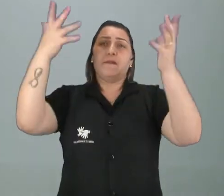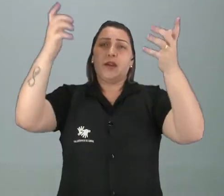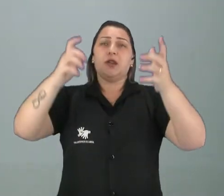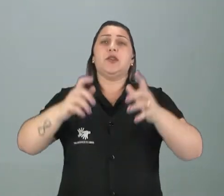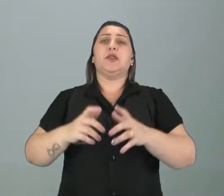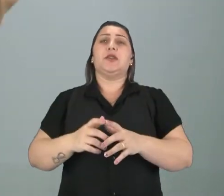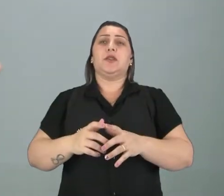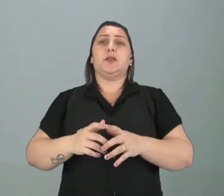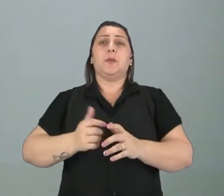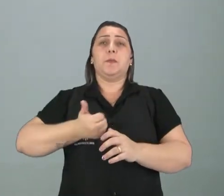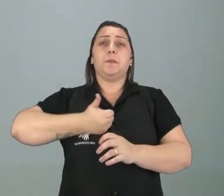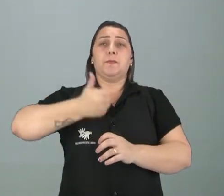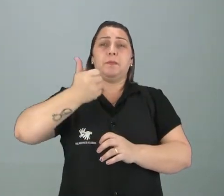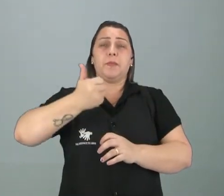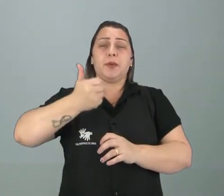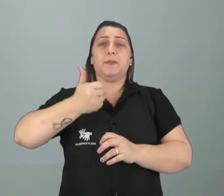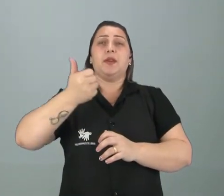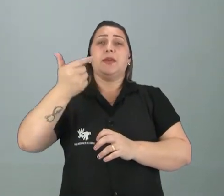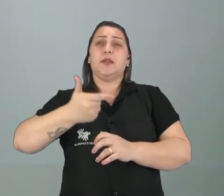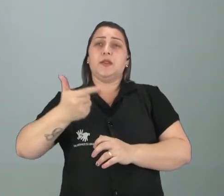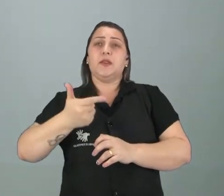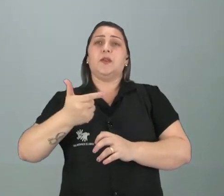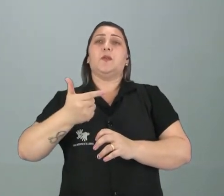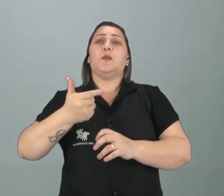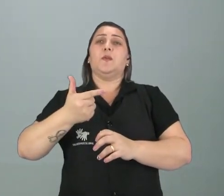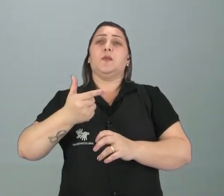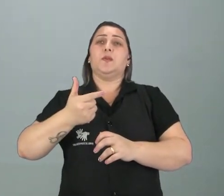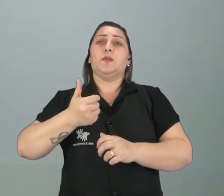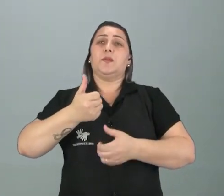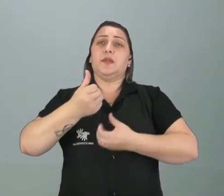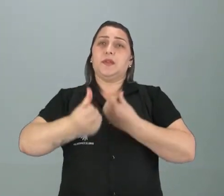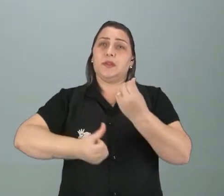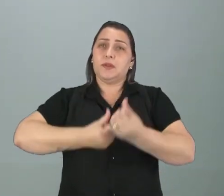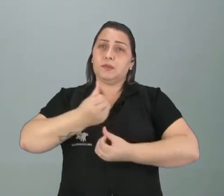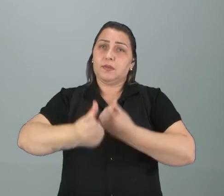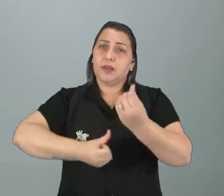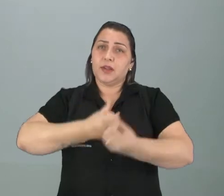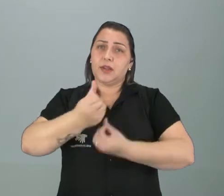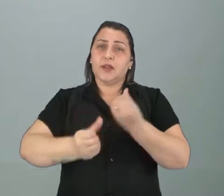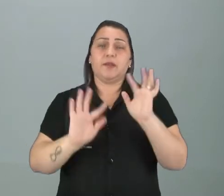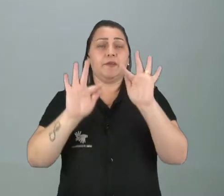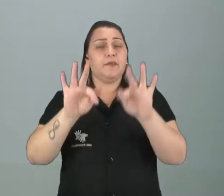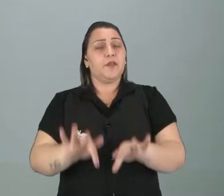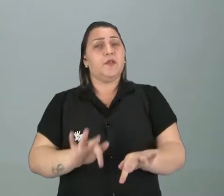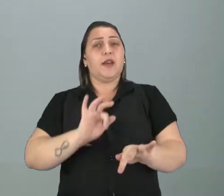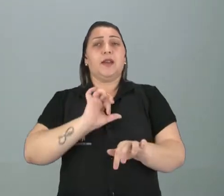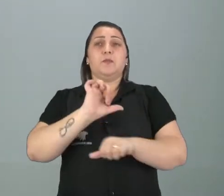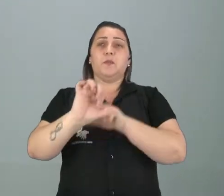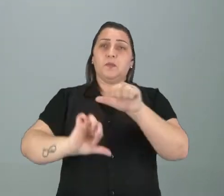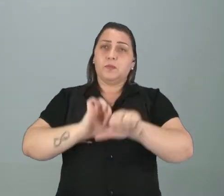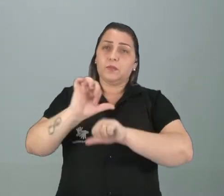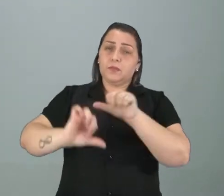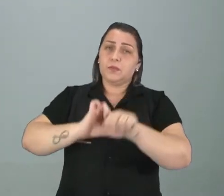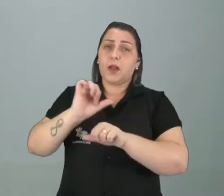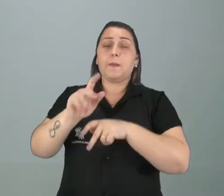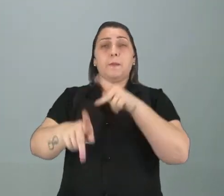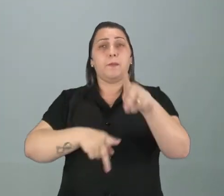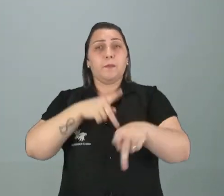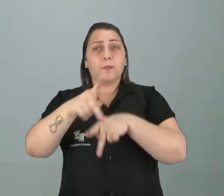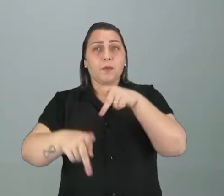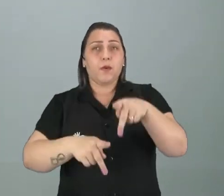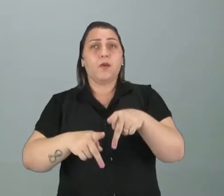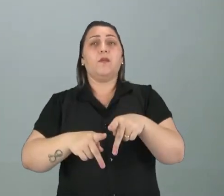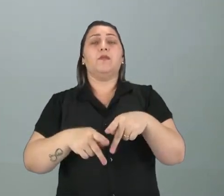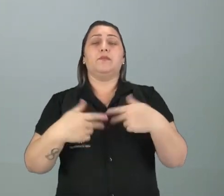grande no primeiro semestre, depois no segundo semestre. Enfim, então vai variar muito de povo para